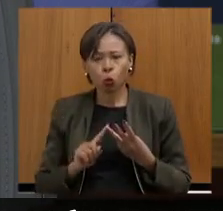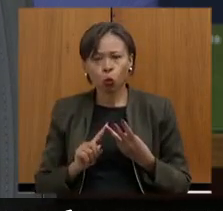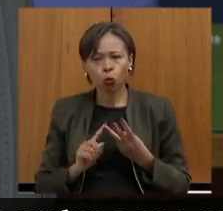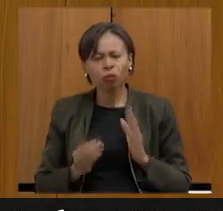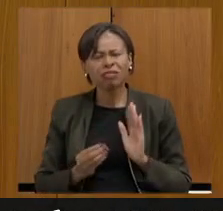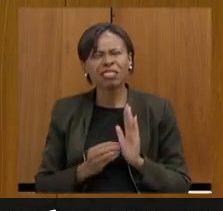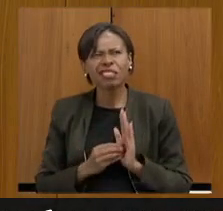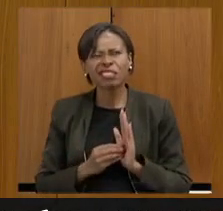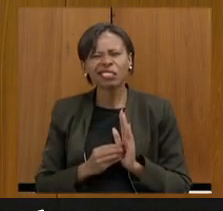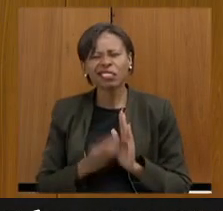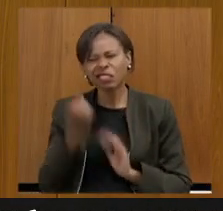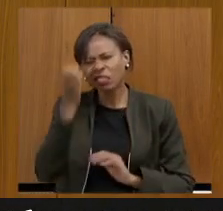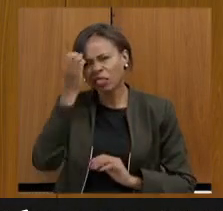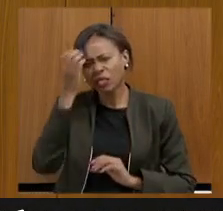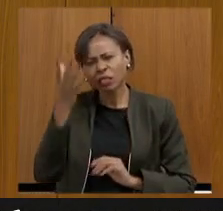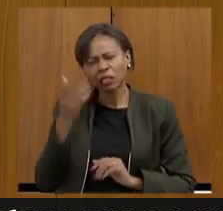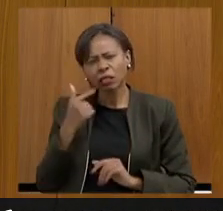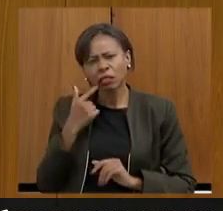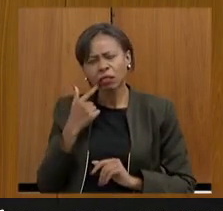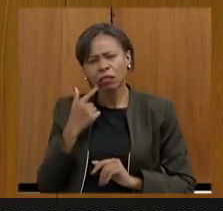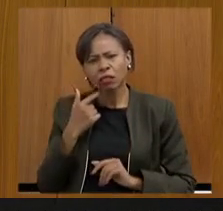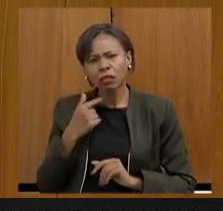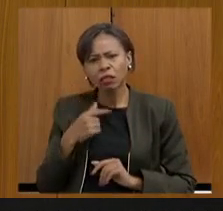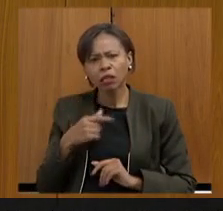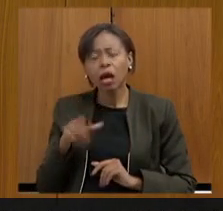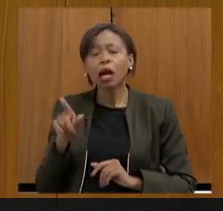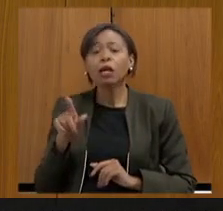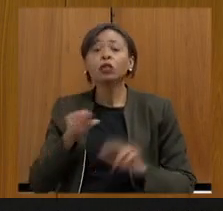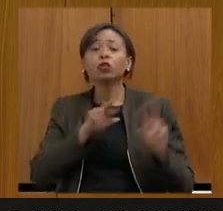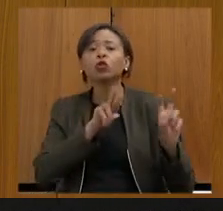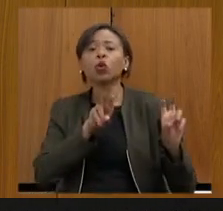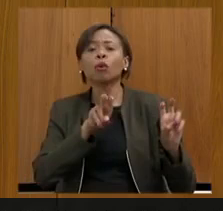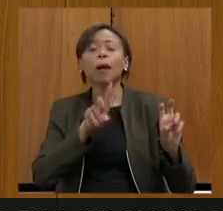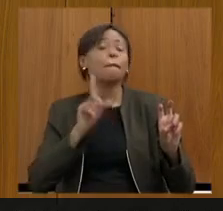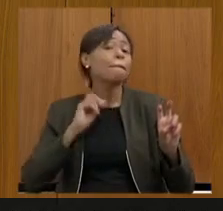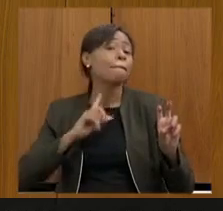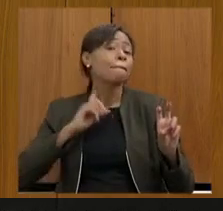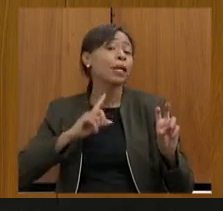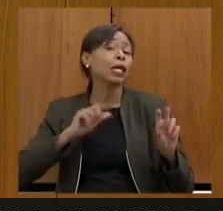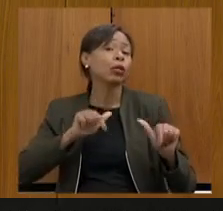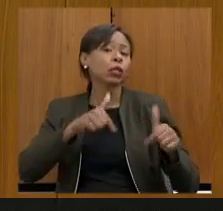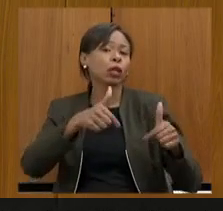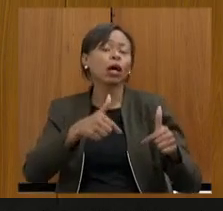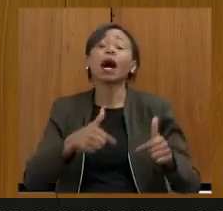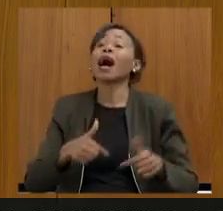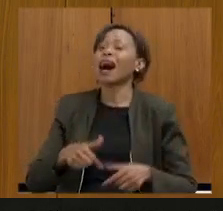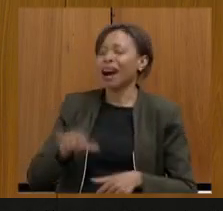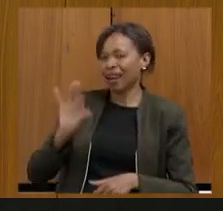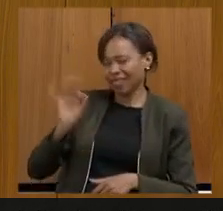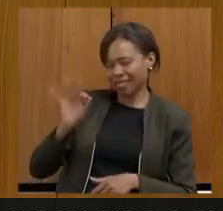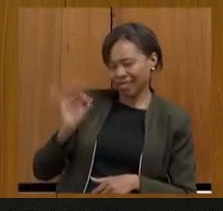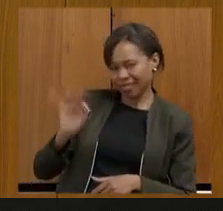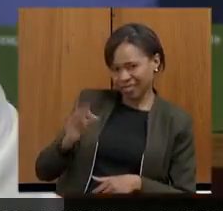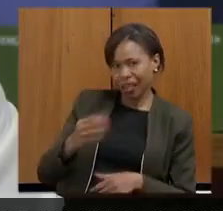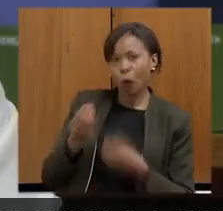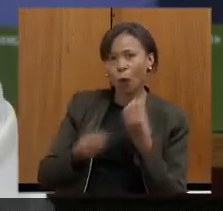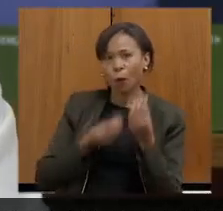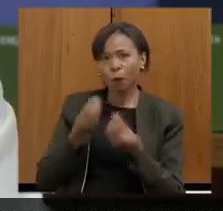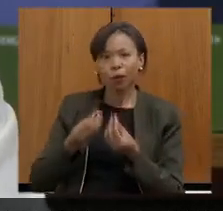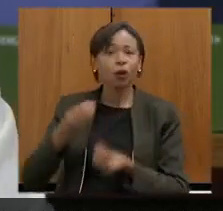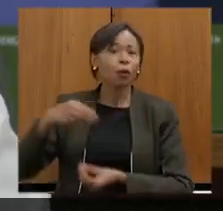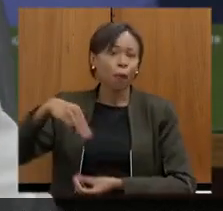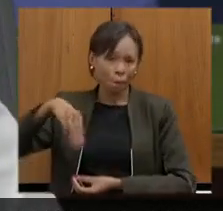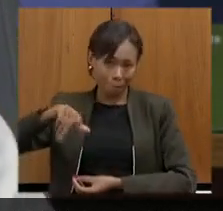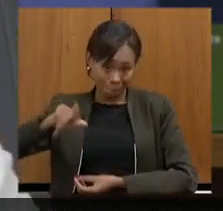qual era mesmo? é sobre Minas as ações foram como é que a gente colocou Minas nesse